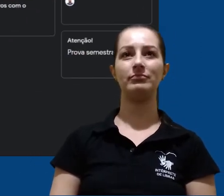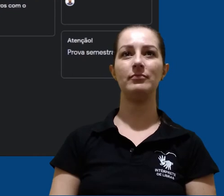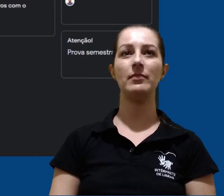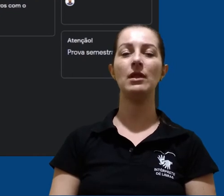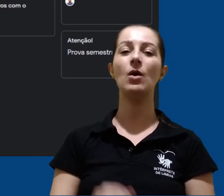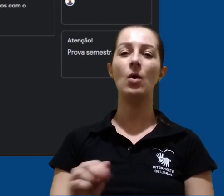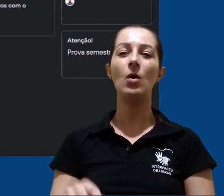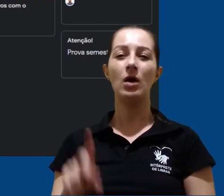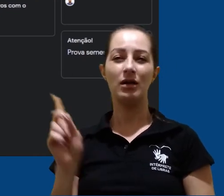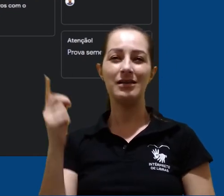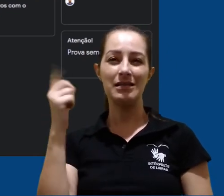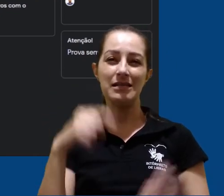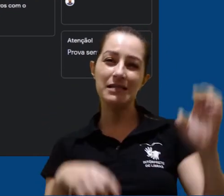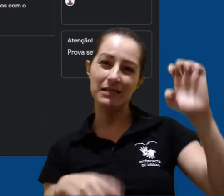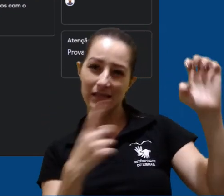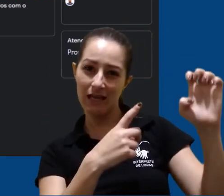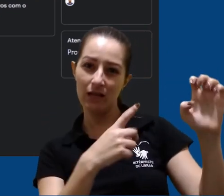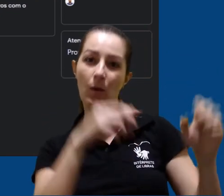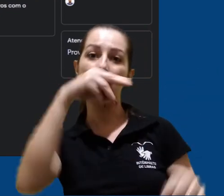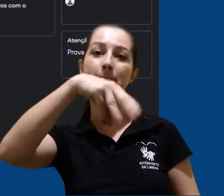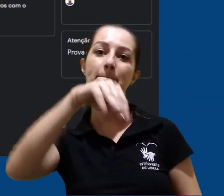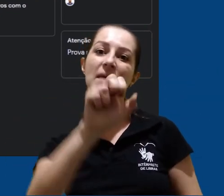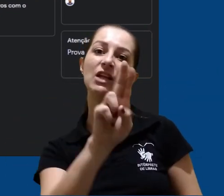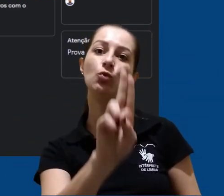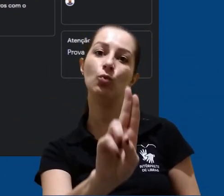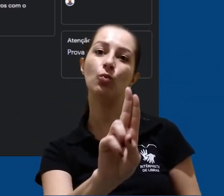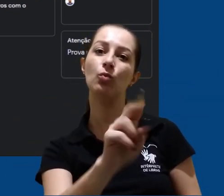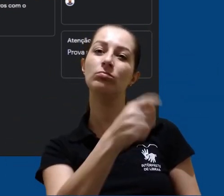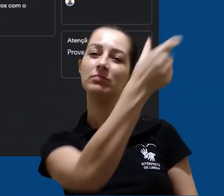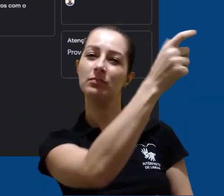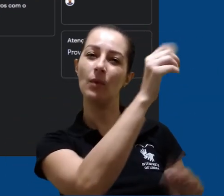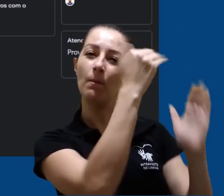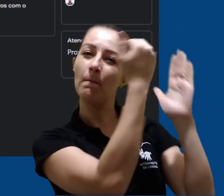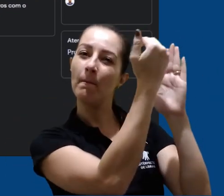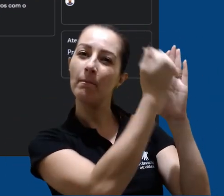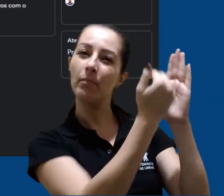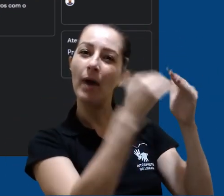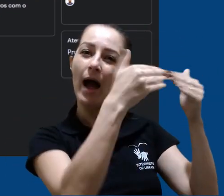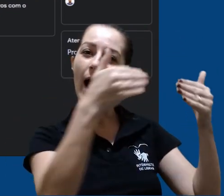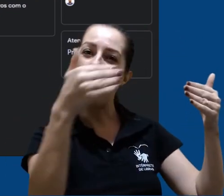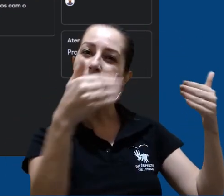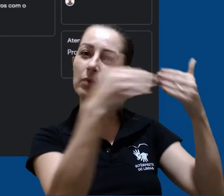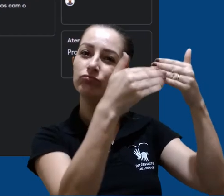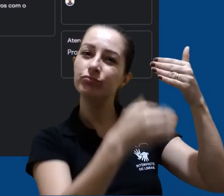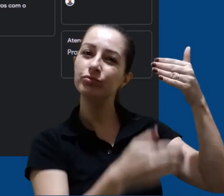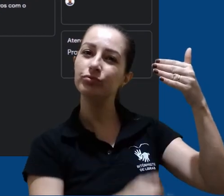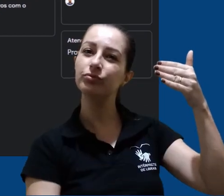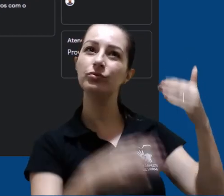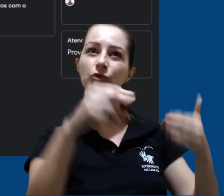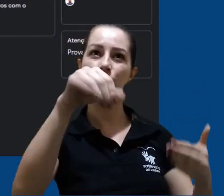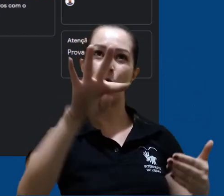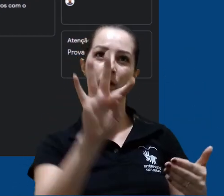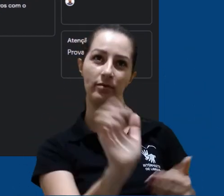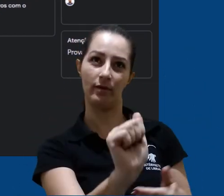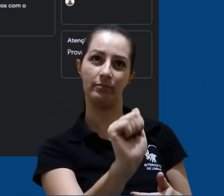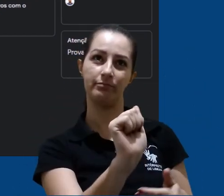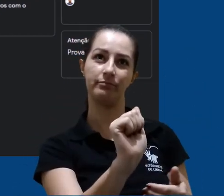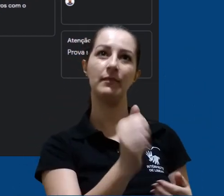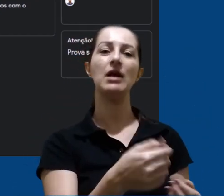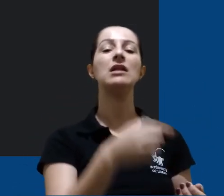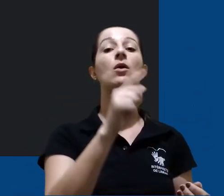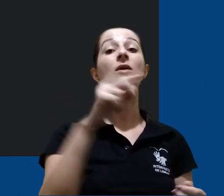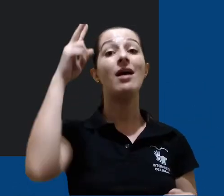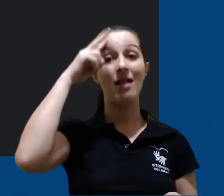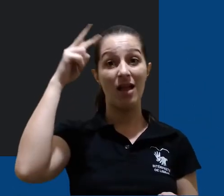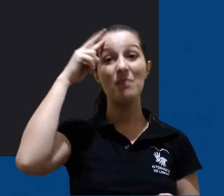No lado esquerdo da tela, temos um menu. Nele, temos a aba de notas, que é onde nos encontramos agora. Abaixo dele,